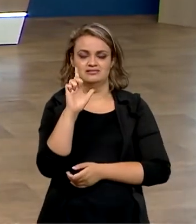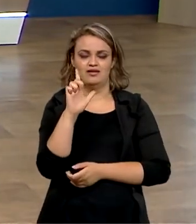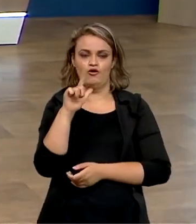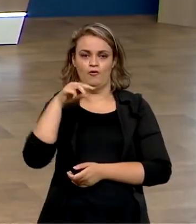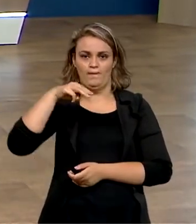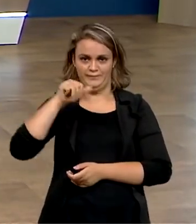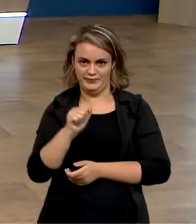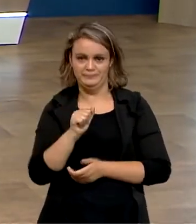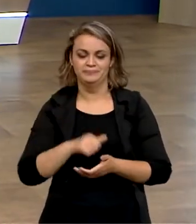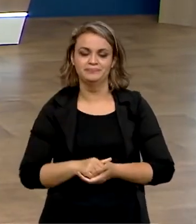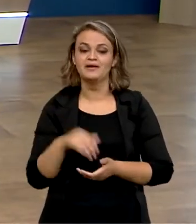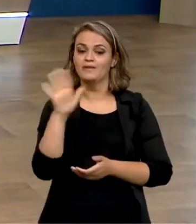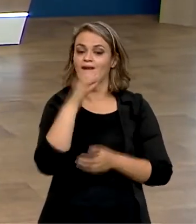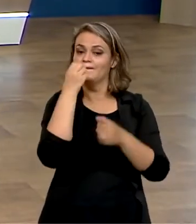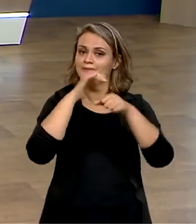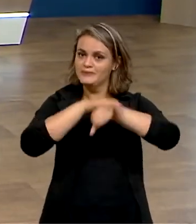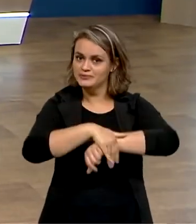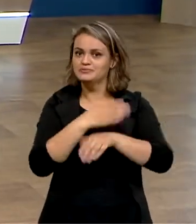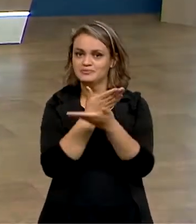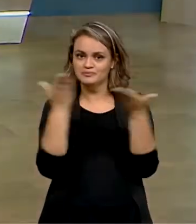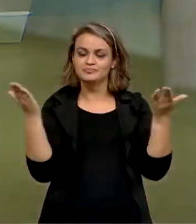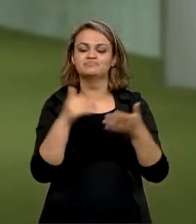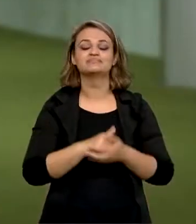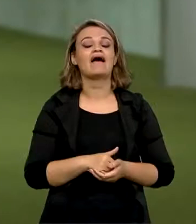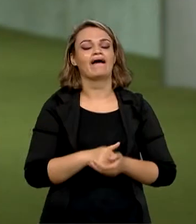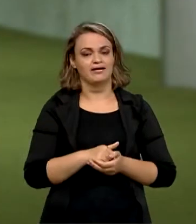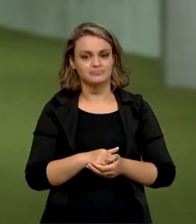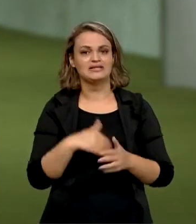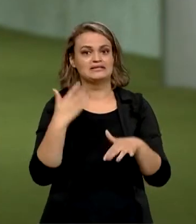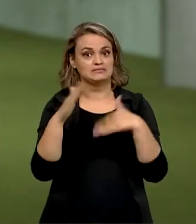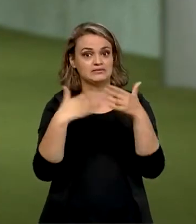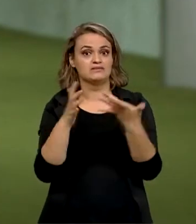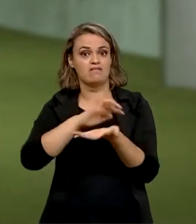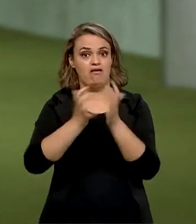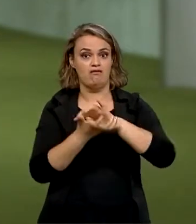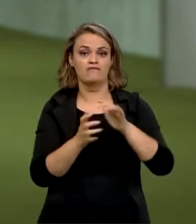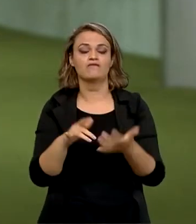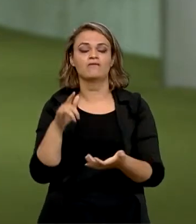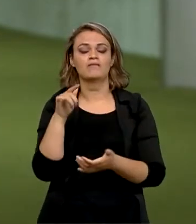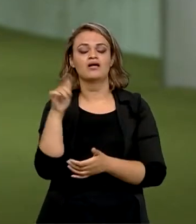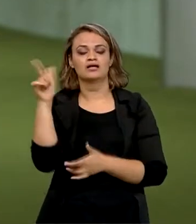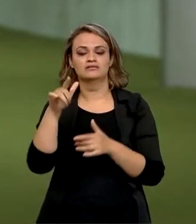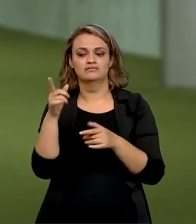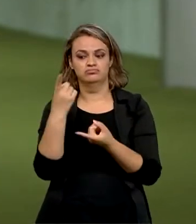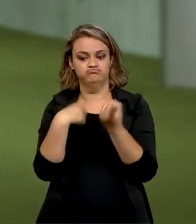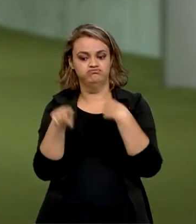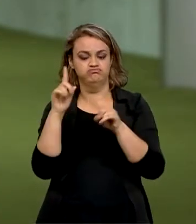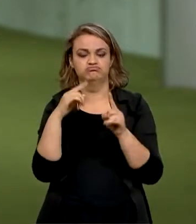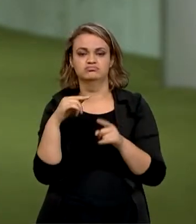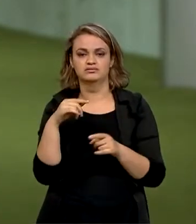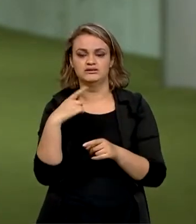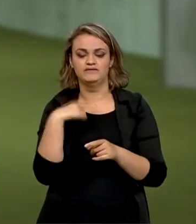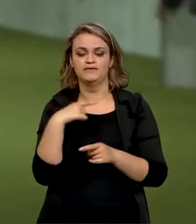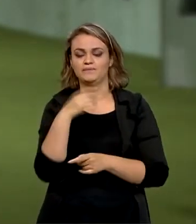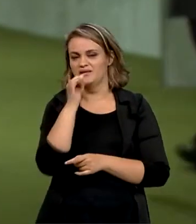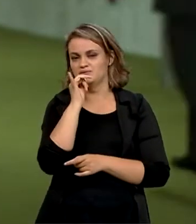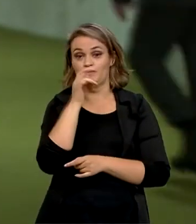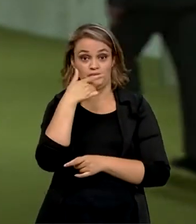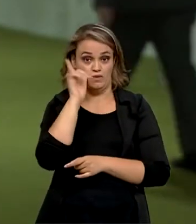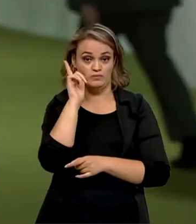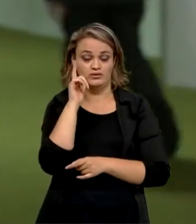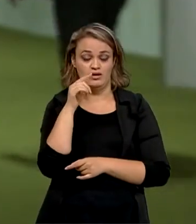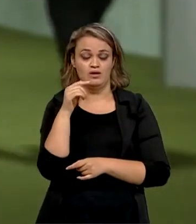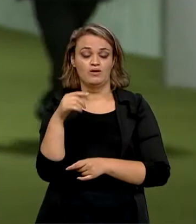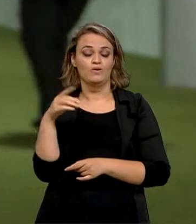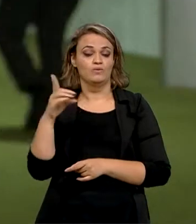Oi, Catiúcia, Paulo, boa noite a vocês, a todos. Pois é, a tramitação dessa reforma acabou sofrendo aí uma reviravolta. Ontem, o deputado